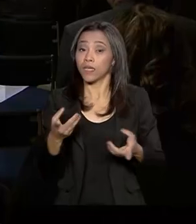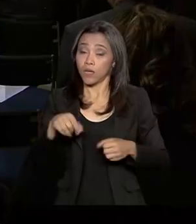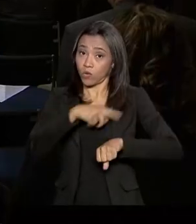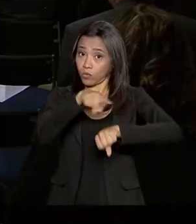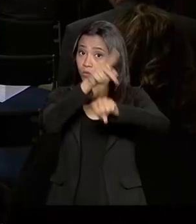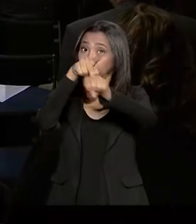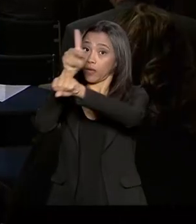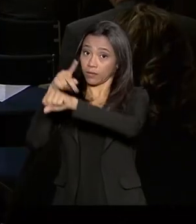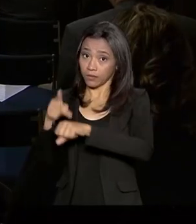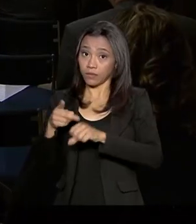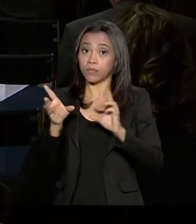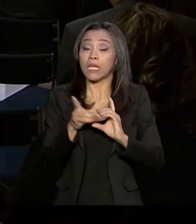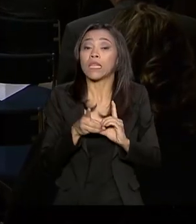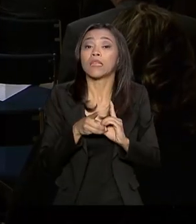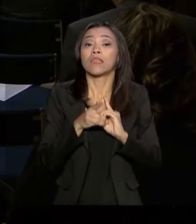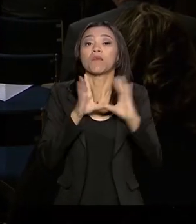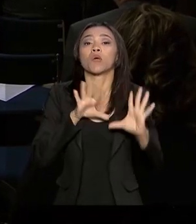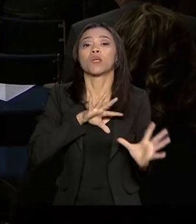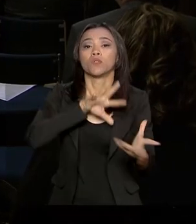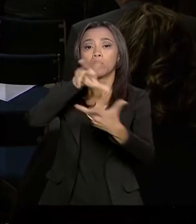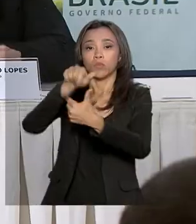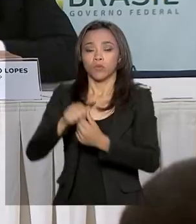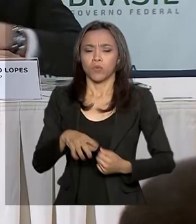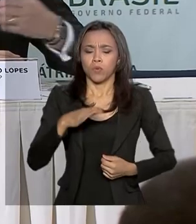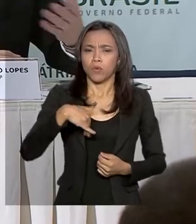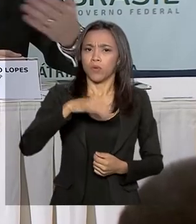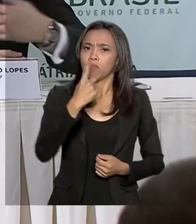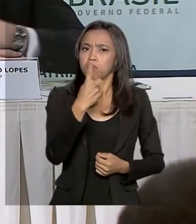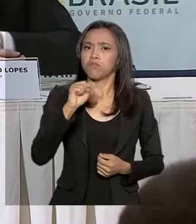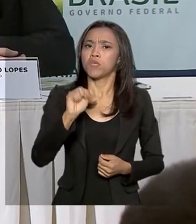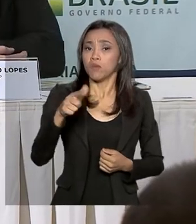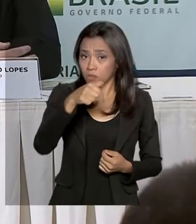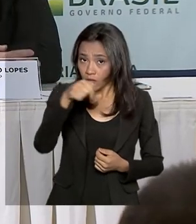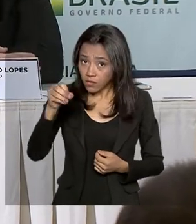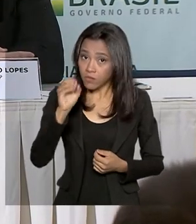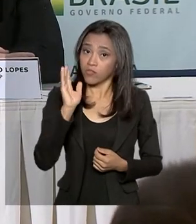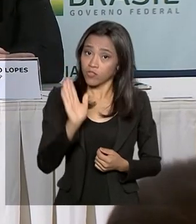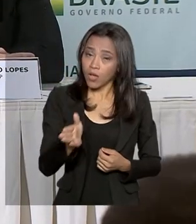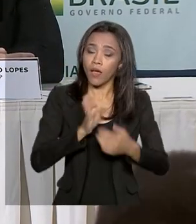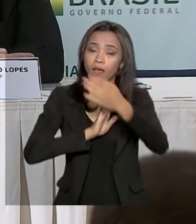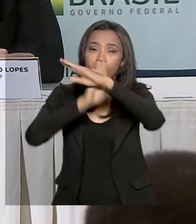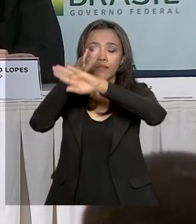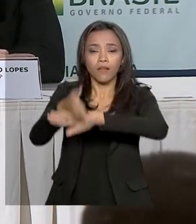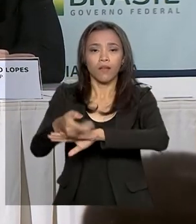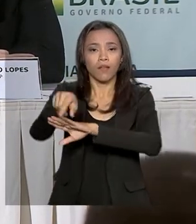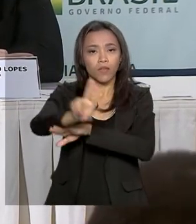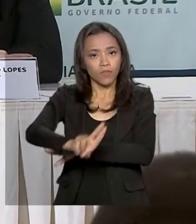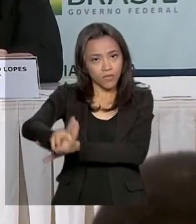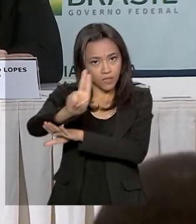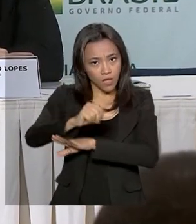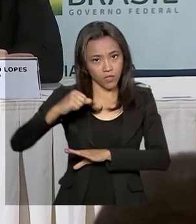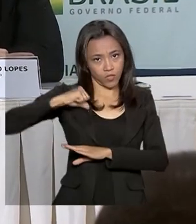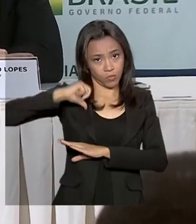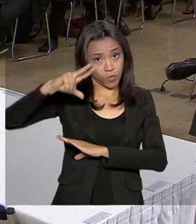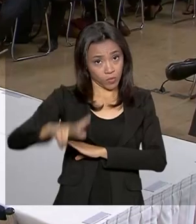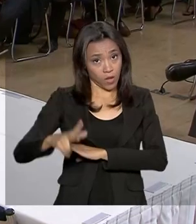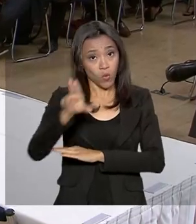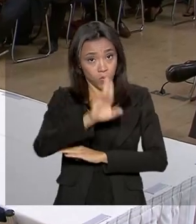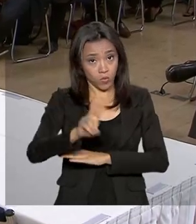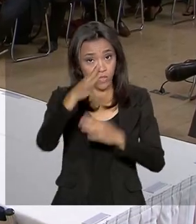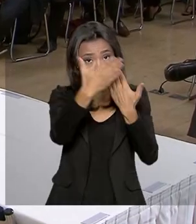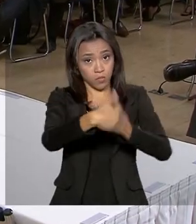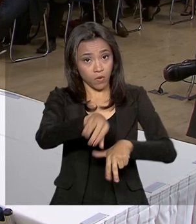mundo. Pelo menos 1.700 brasileiros já ingressaram em instituições de educação superior portuguesas pelo Enem.